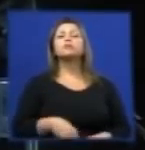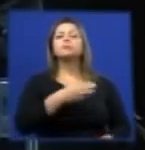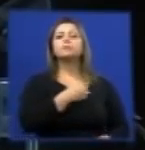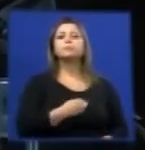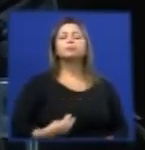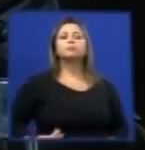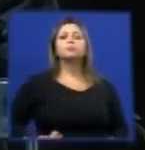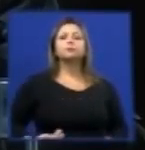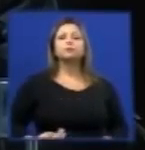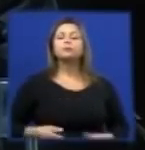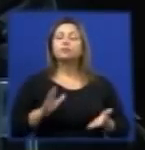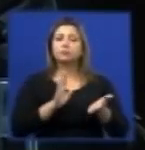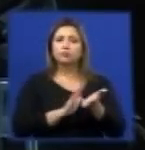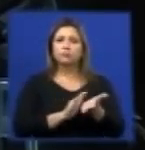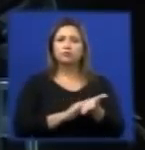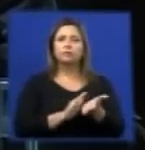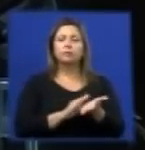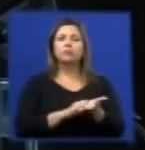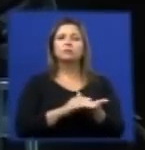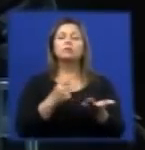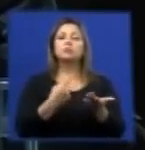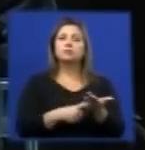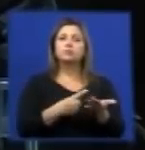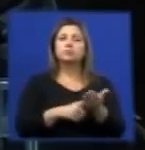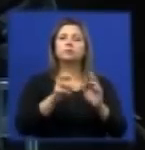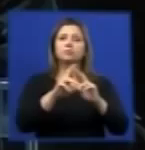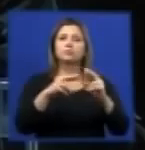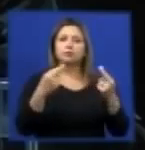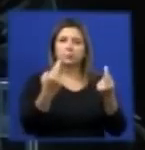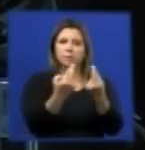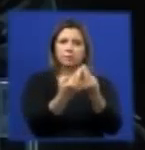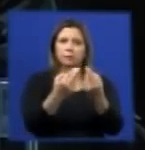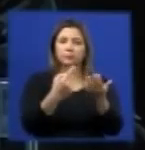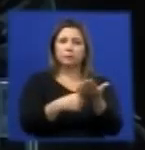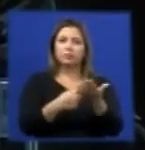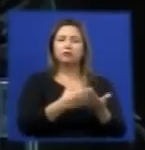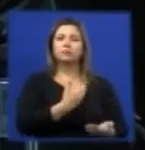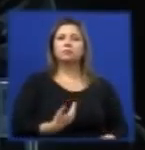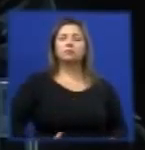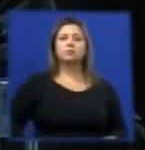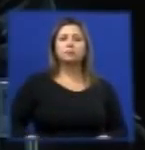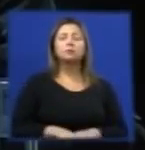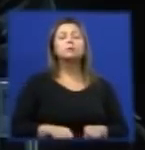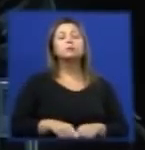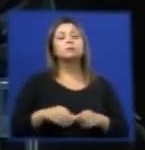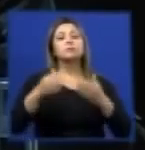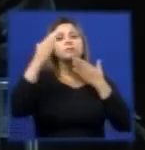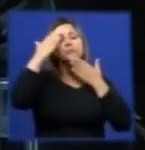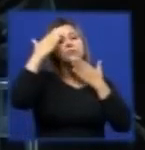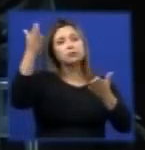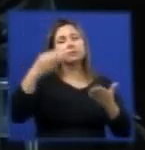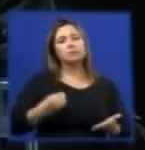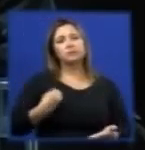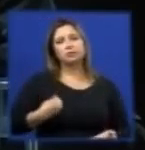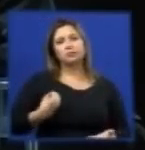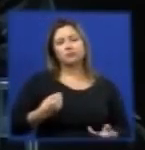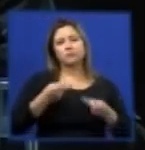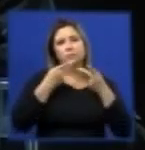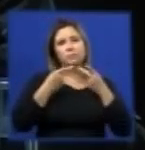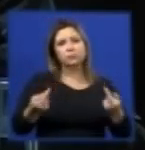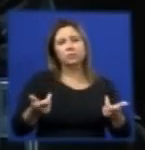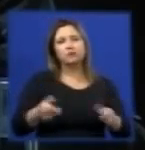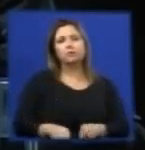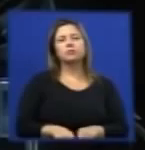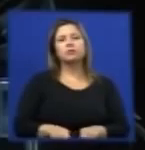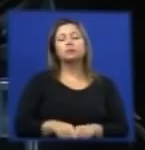parabenizar a iniciativa, e agradecer a oportunidade, como